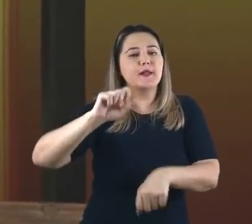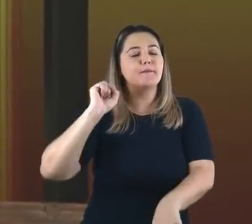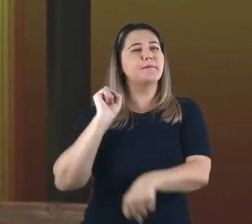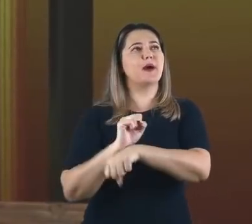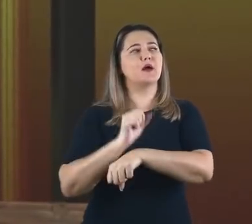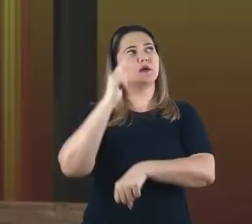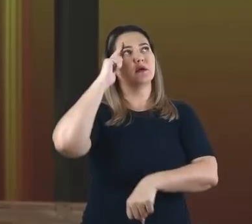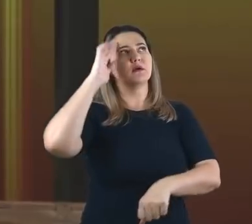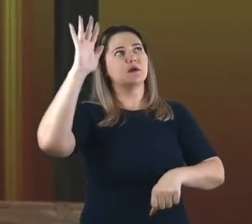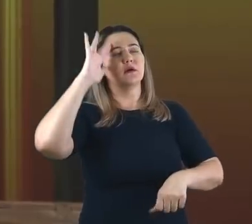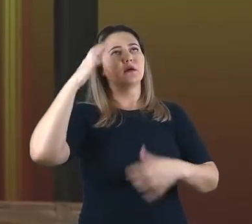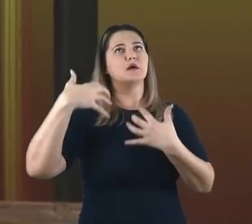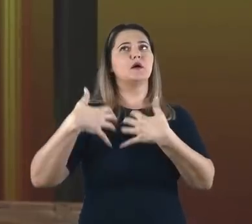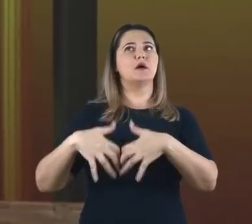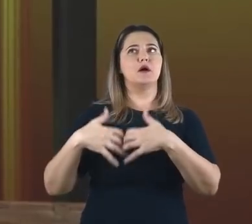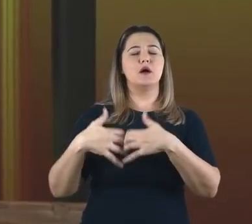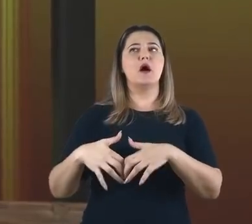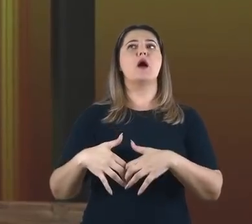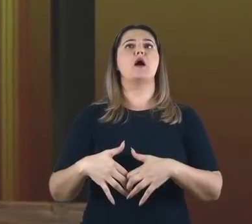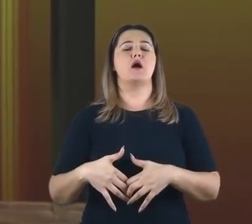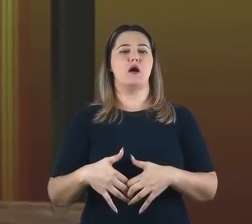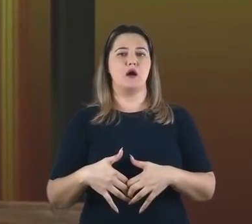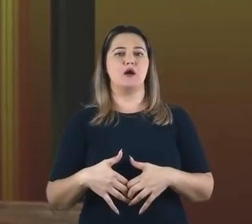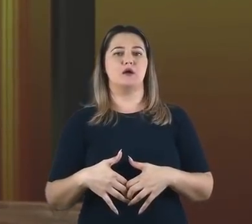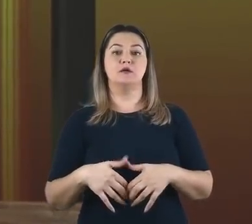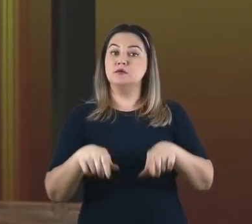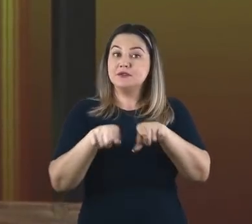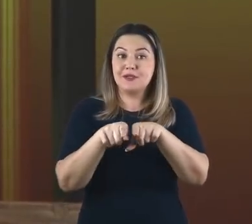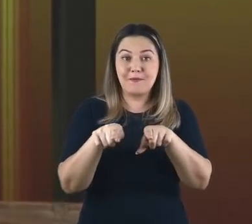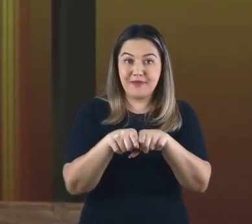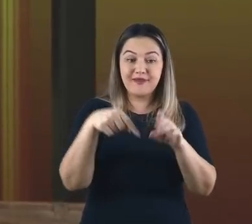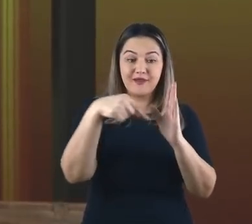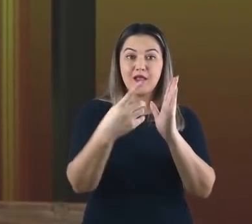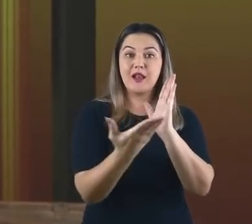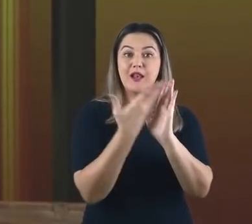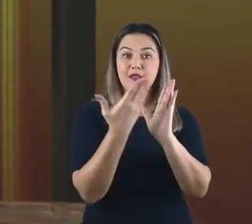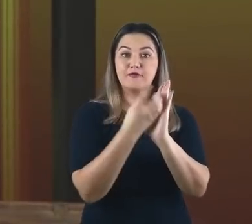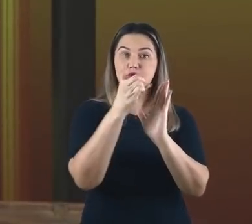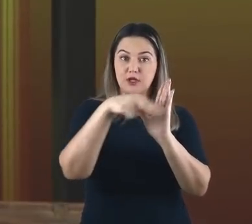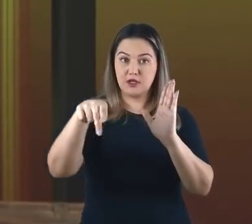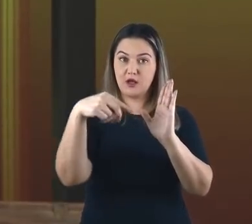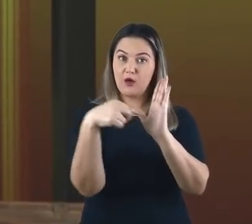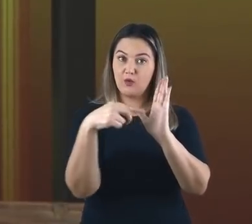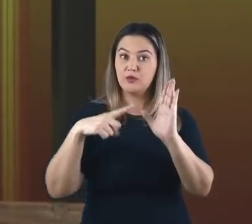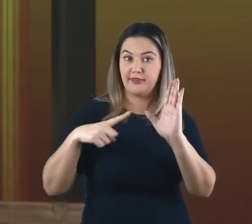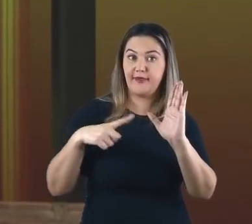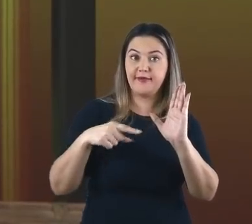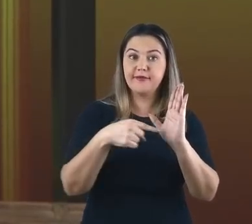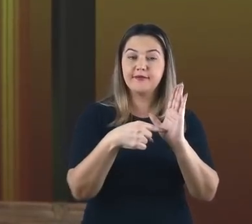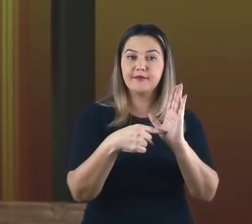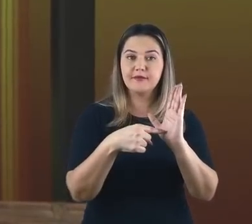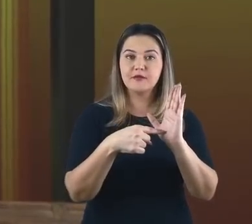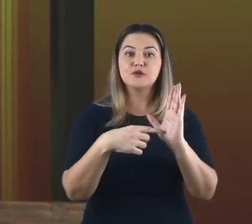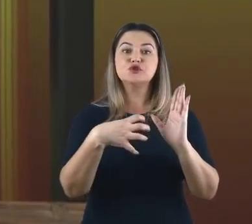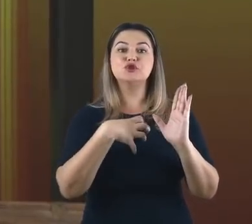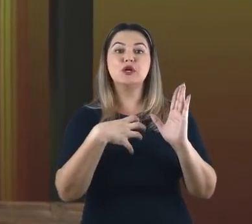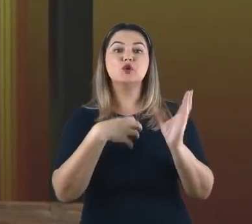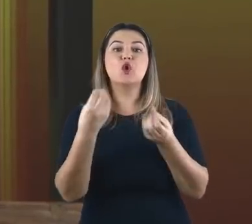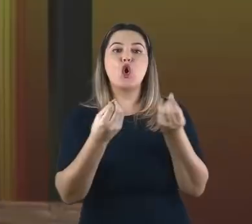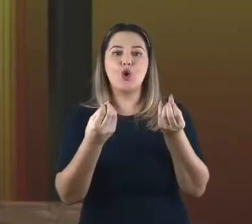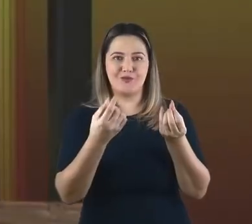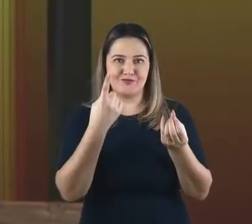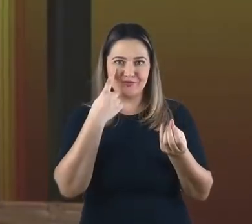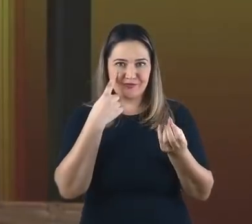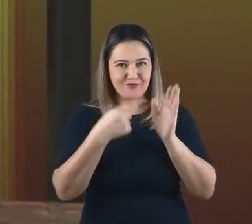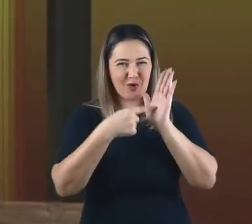pensar no que foi proposto. Assim também é com a forma como o autor do livro de Daniel descreve o relato da Fornalha Ardente.